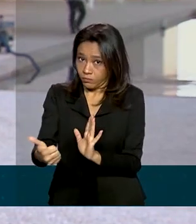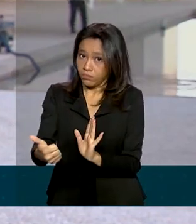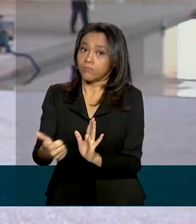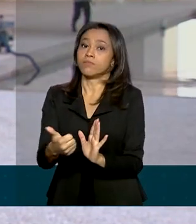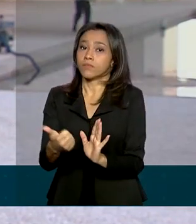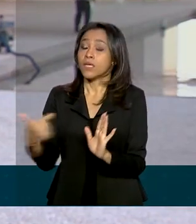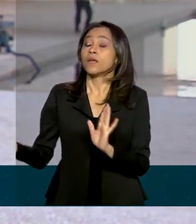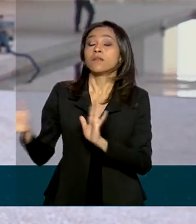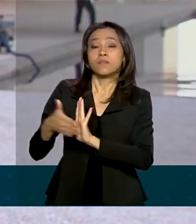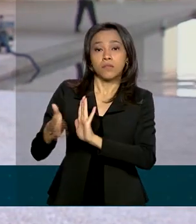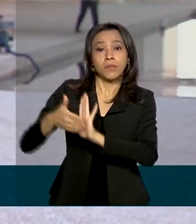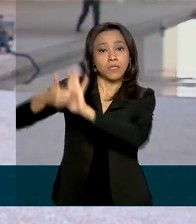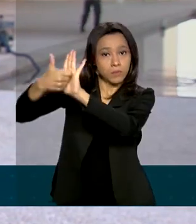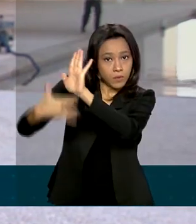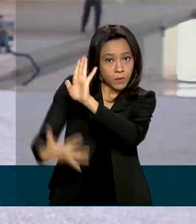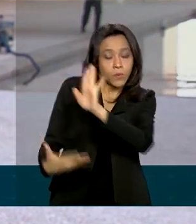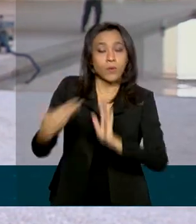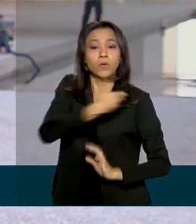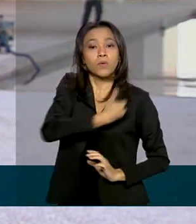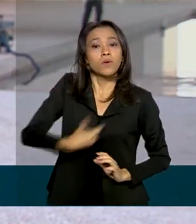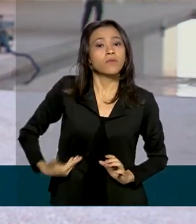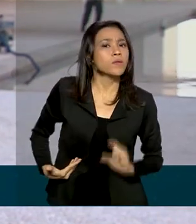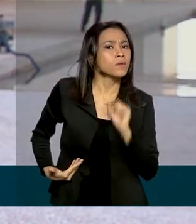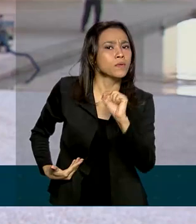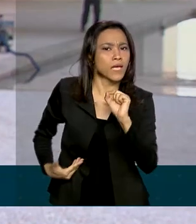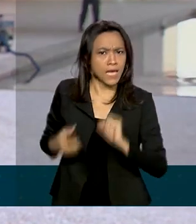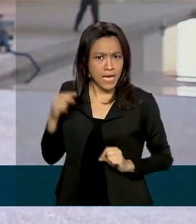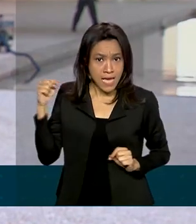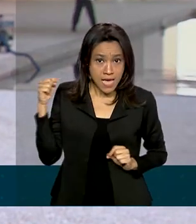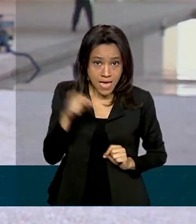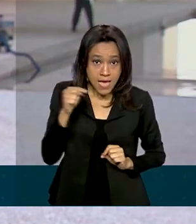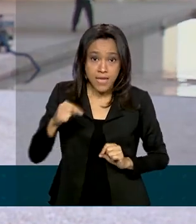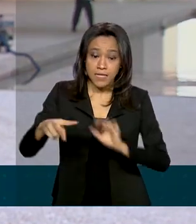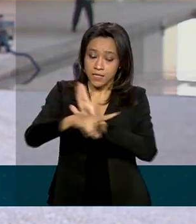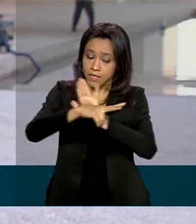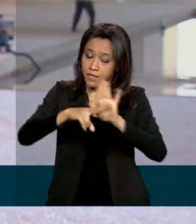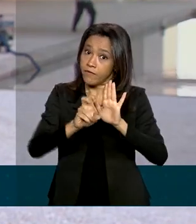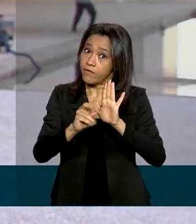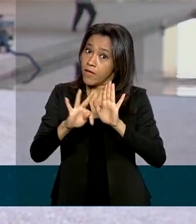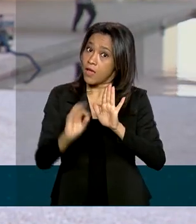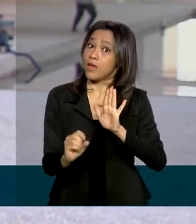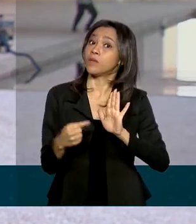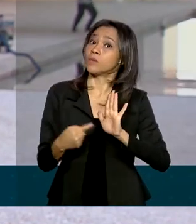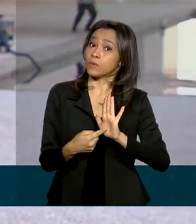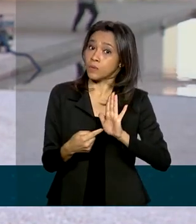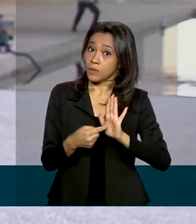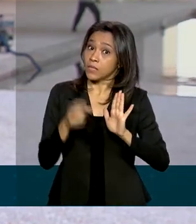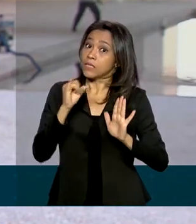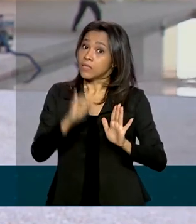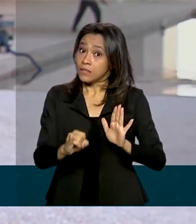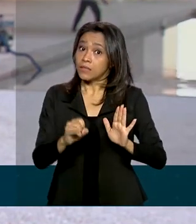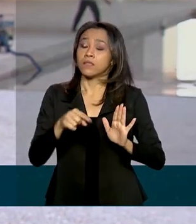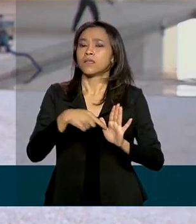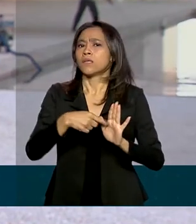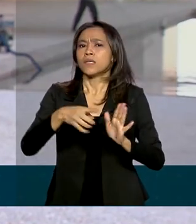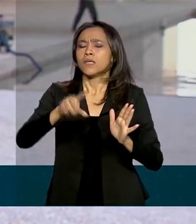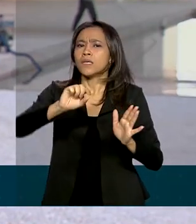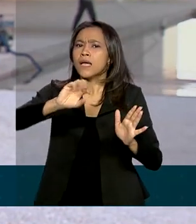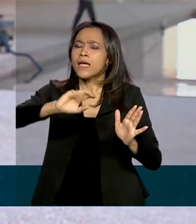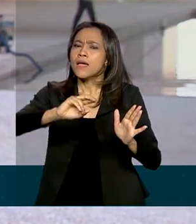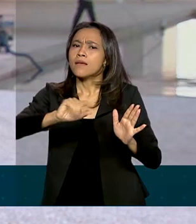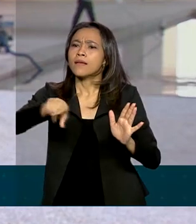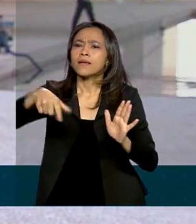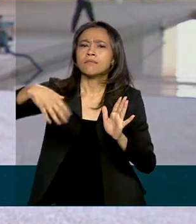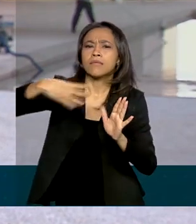justificativa, o governo afirmou que esse dispositivo gera renúncia de receita sem o cancelamento de